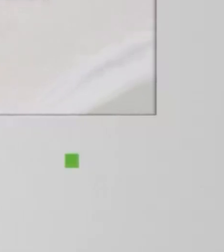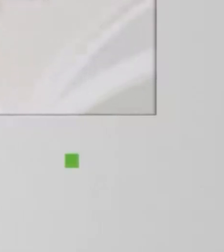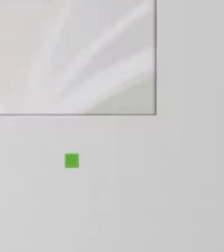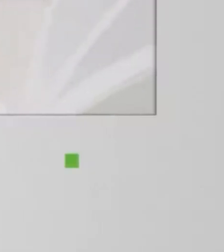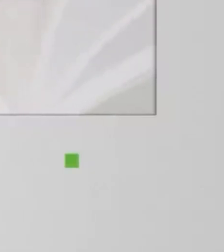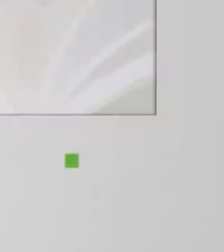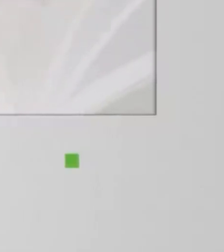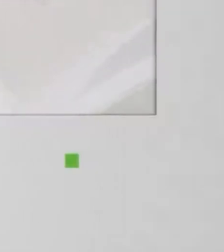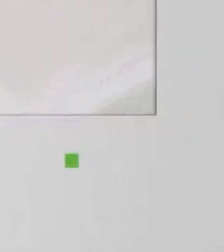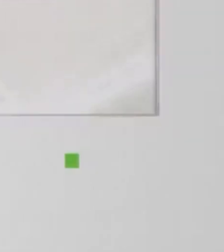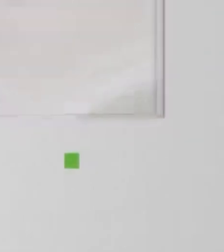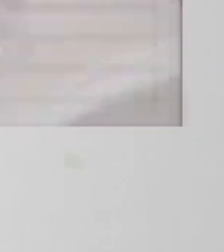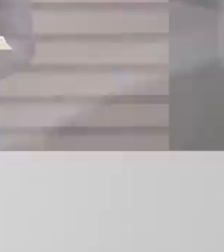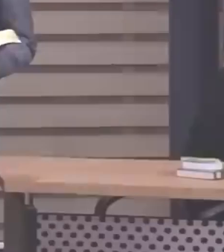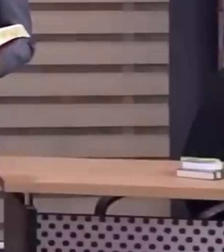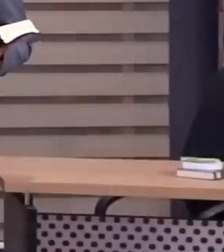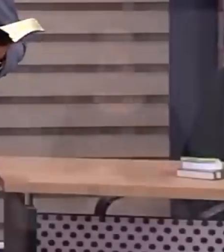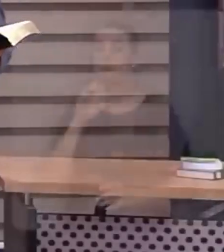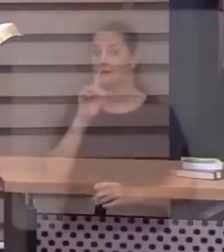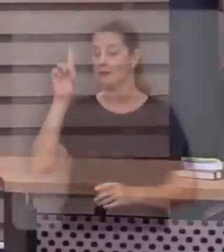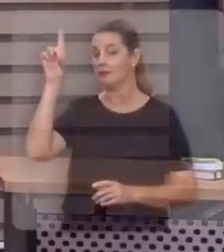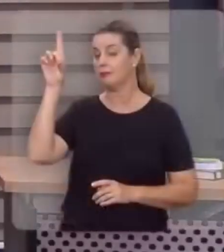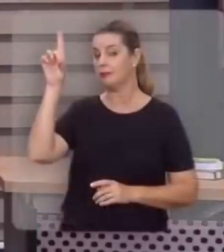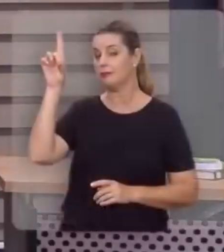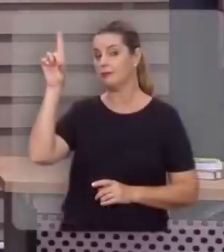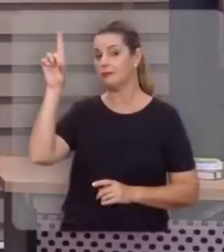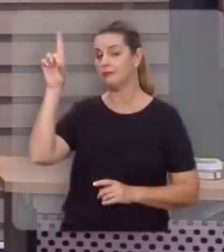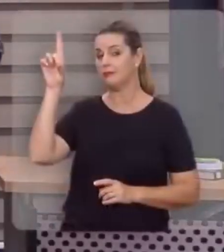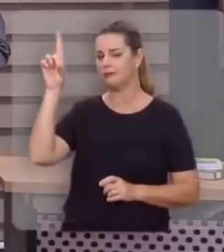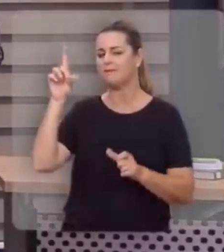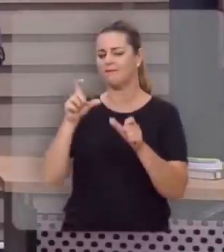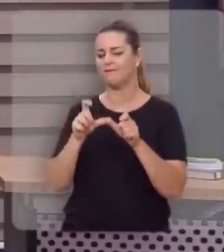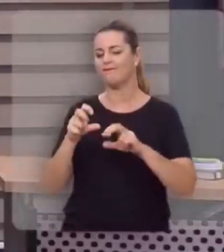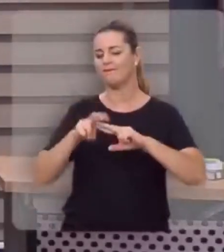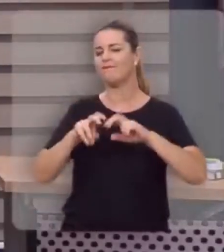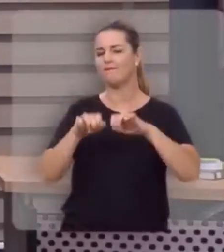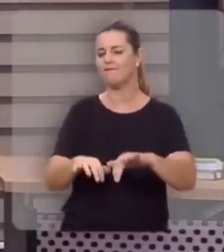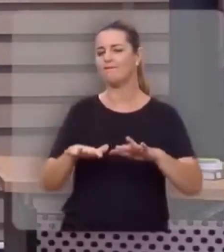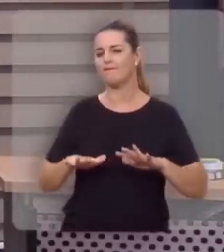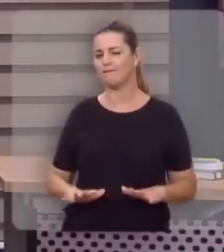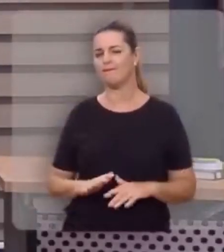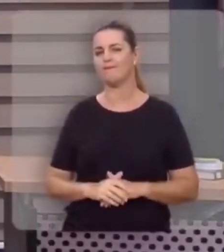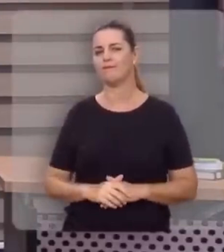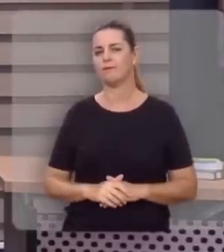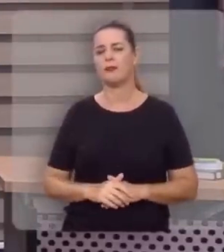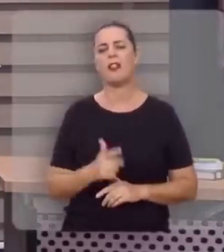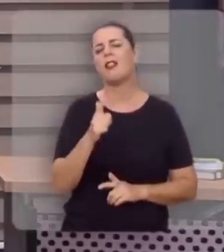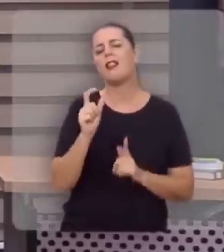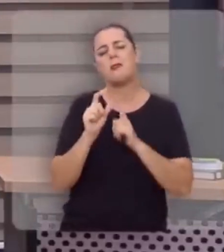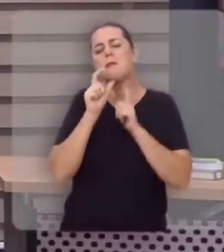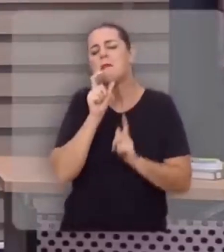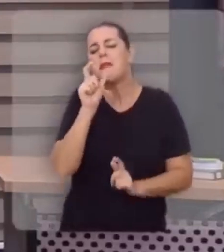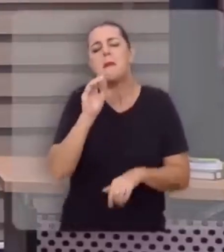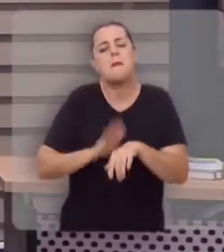aspecto a esmeralda. Deus está no trono, não há palavra